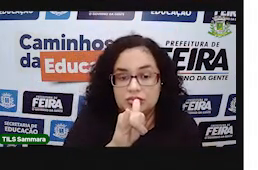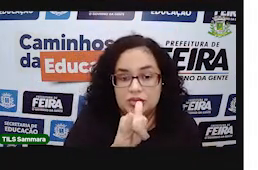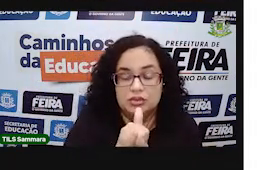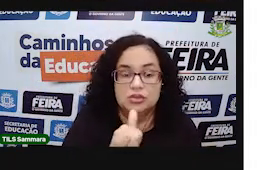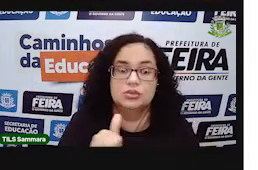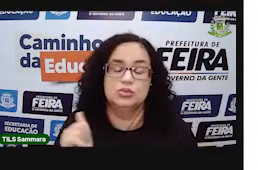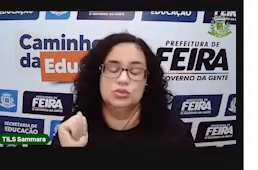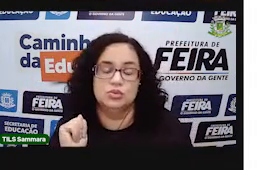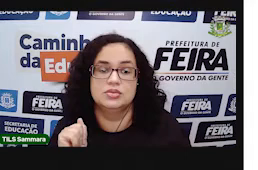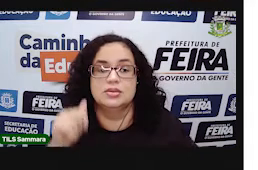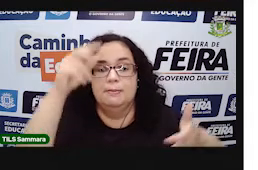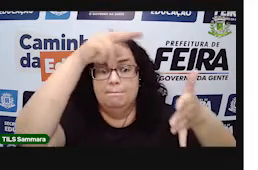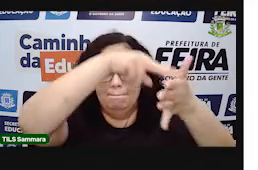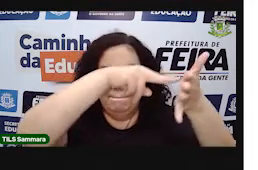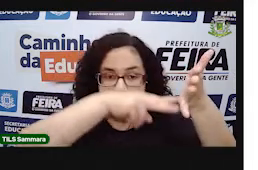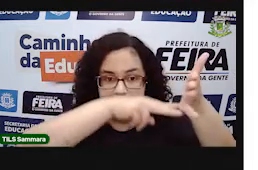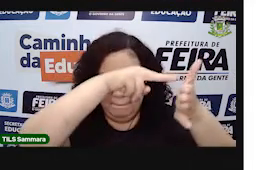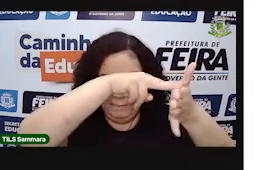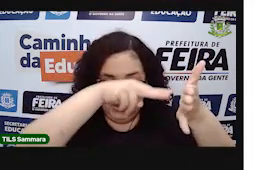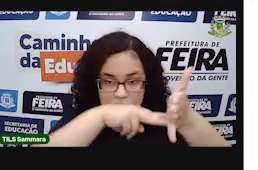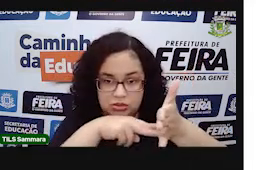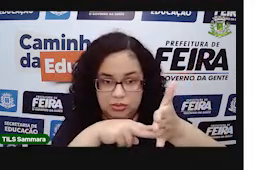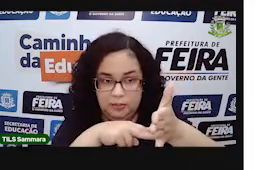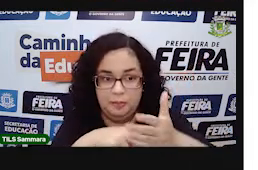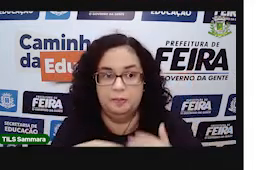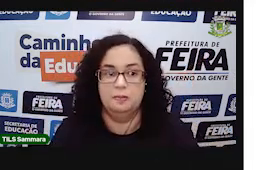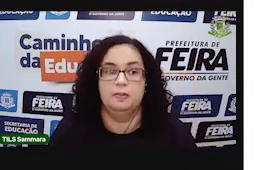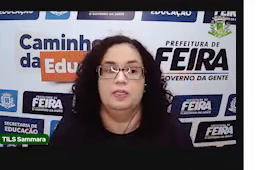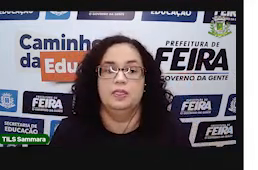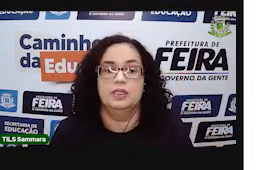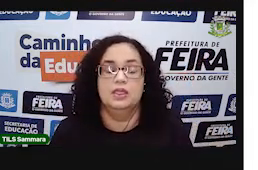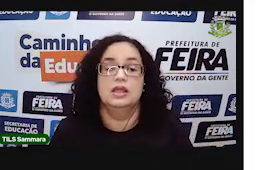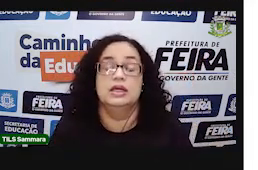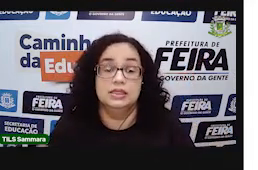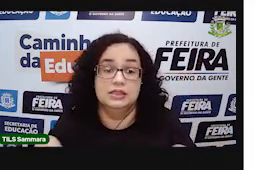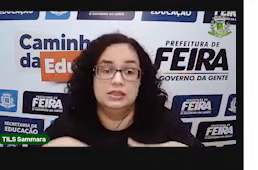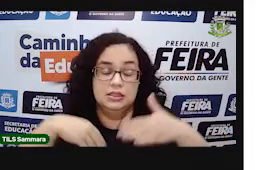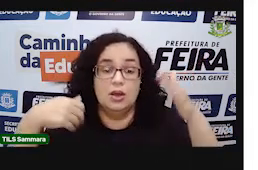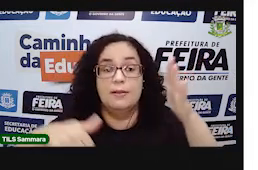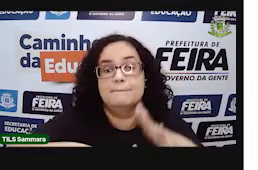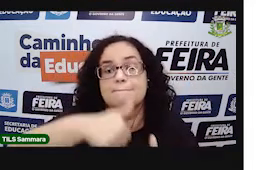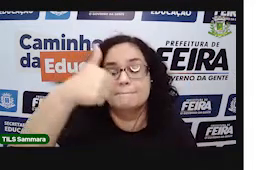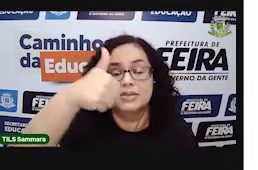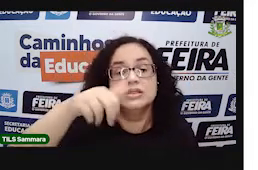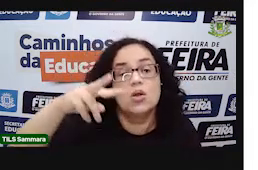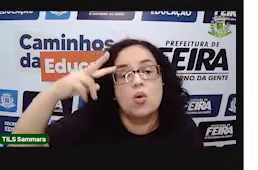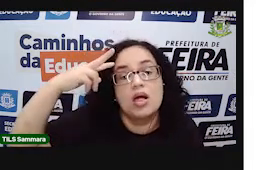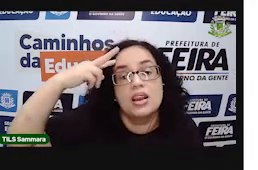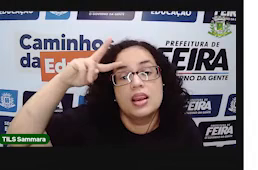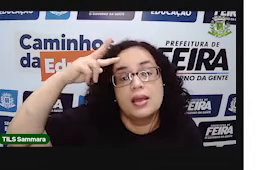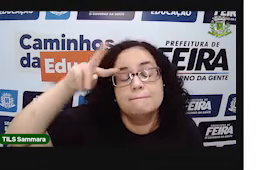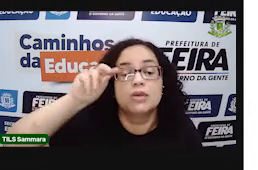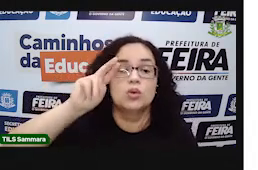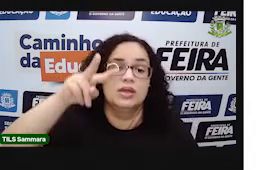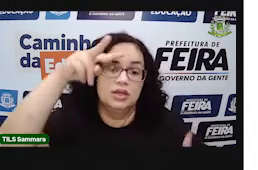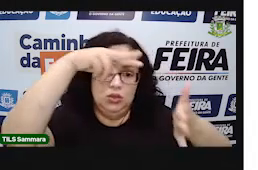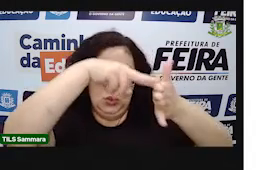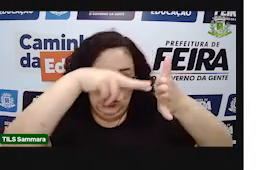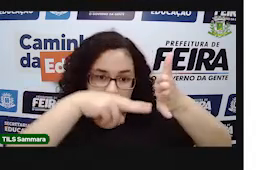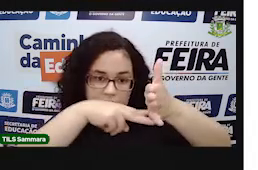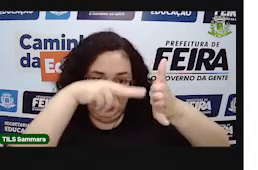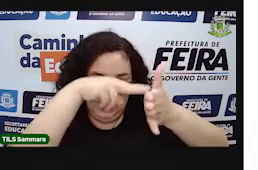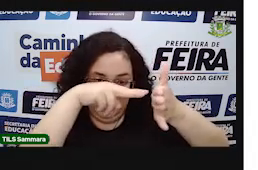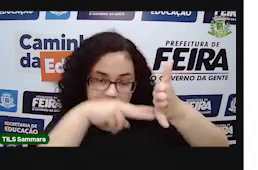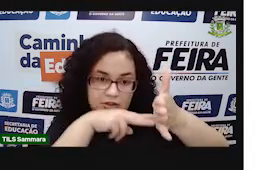está falando dos prismas. Dentro dos poliedros a gente está falando dos prismas. Então, primeiro a gente tem que